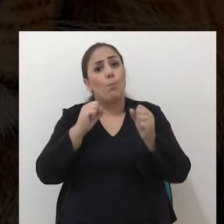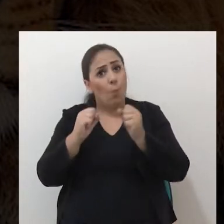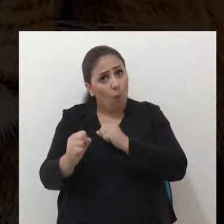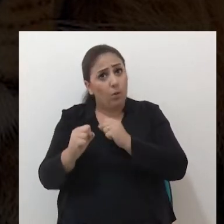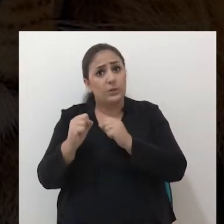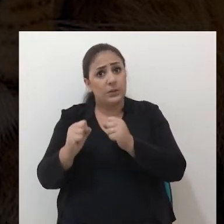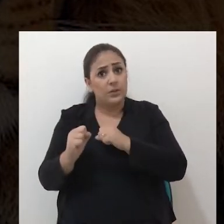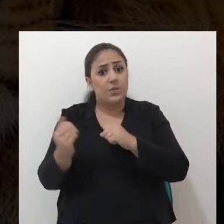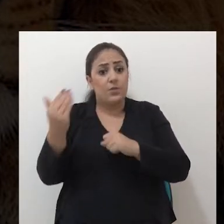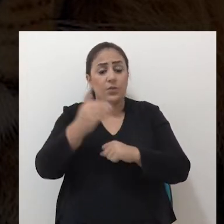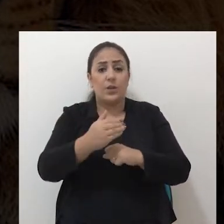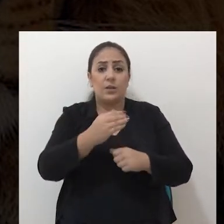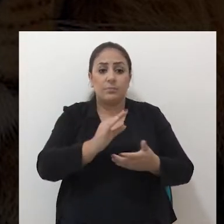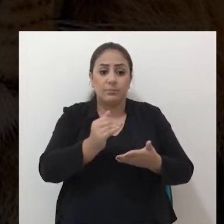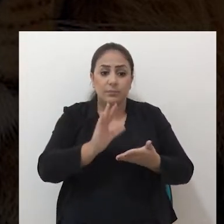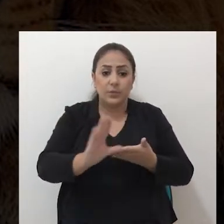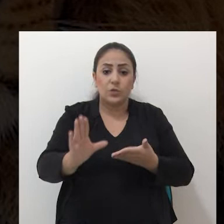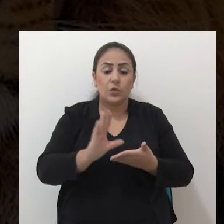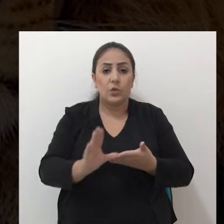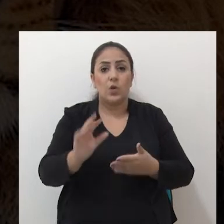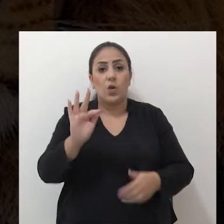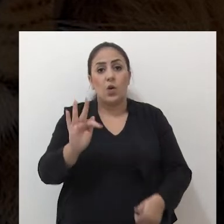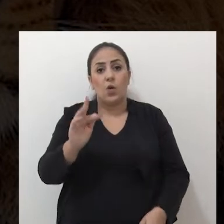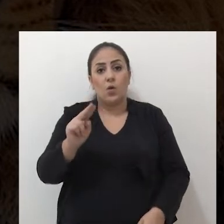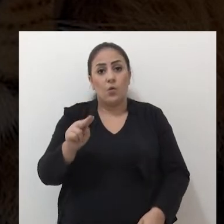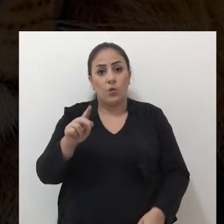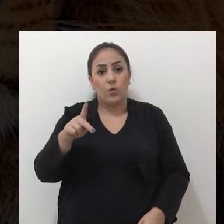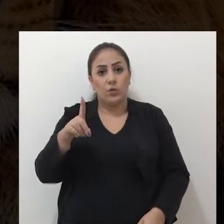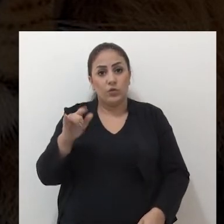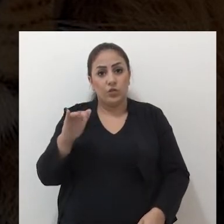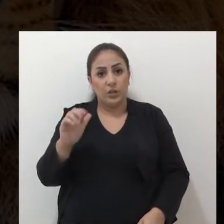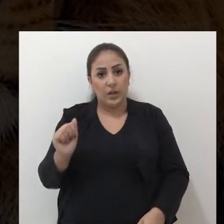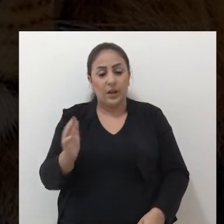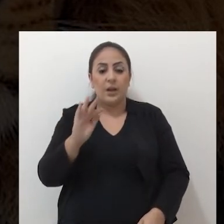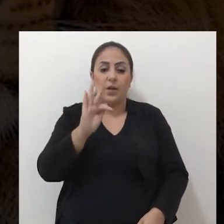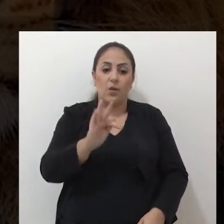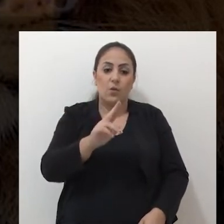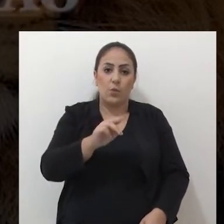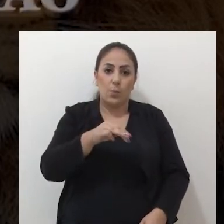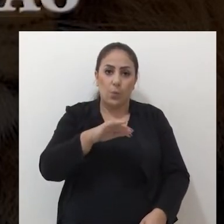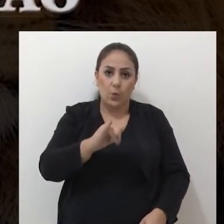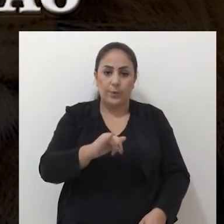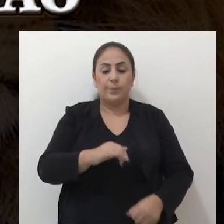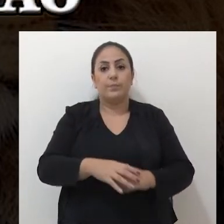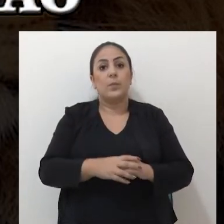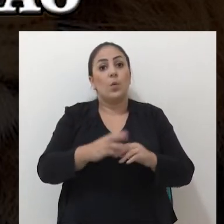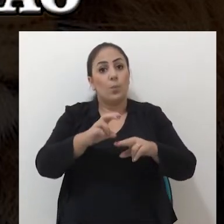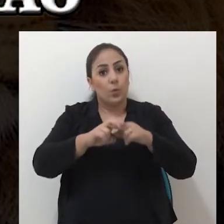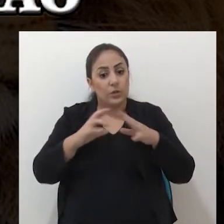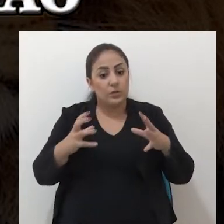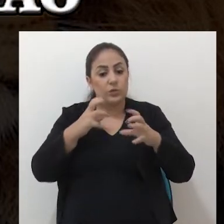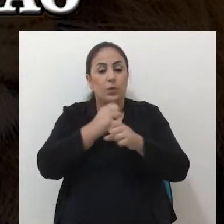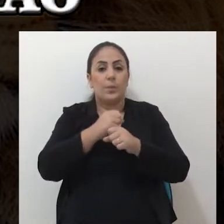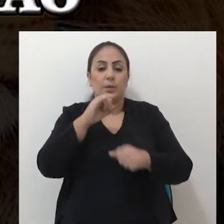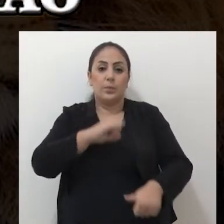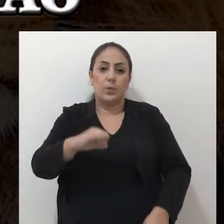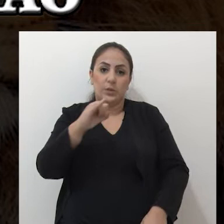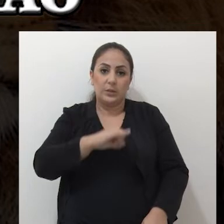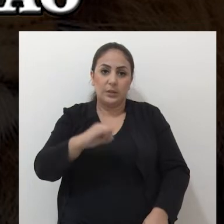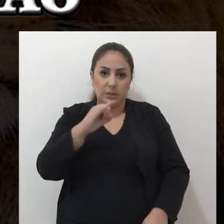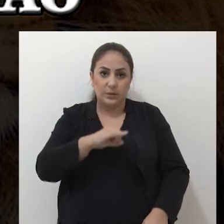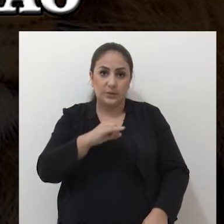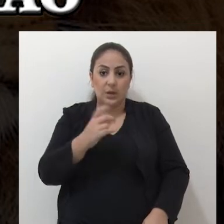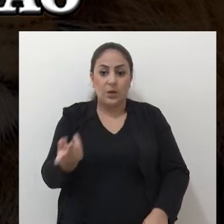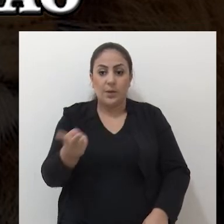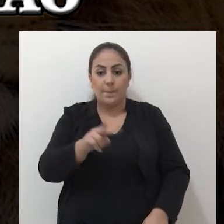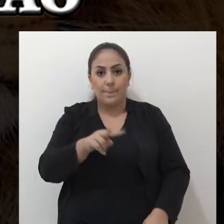reais poderiam ter sido destinados ao Fundica e ao FUMUI. Porém, somadas as importâncias destinadas a